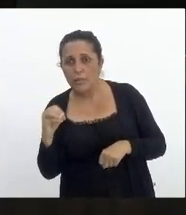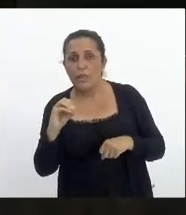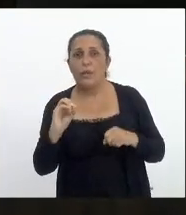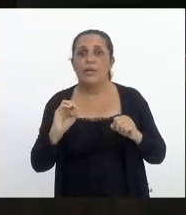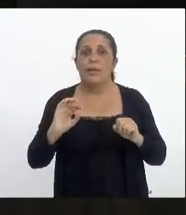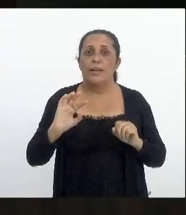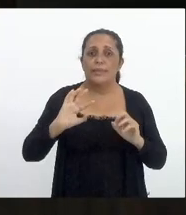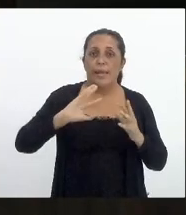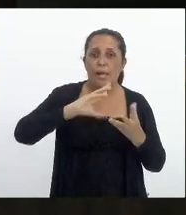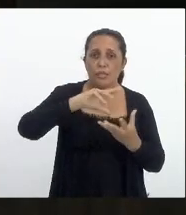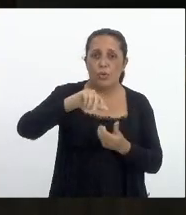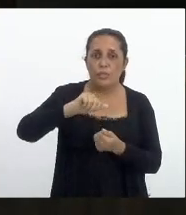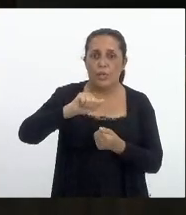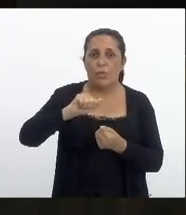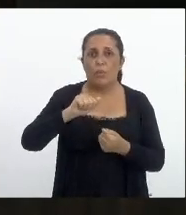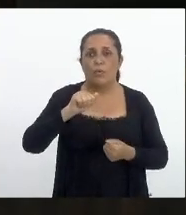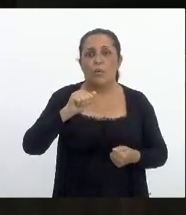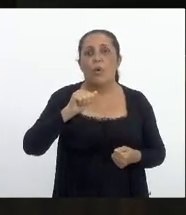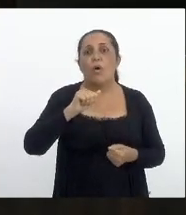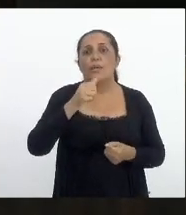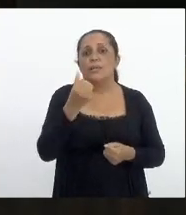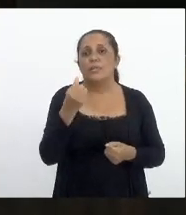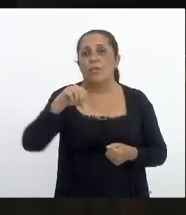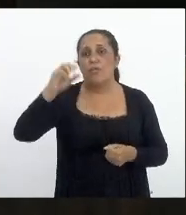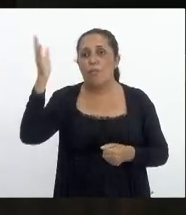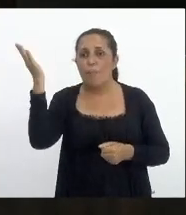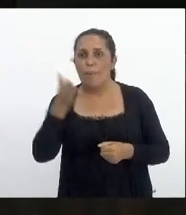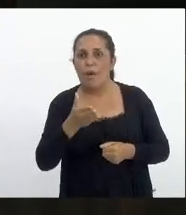97 e da outras providências